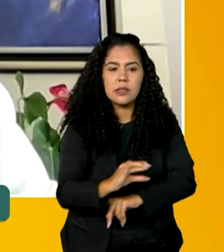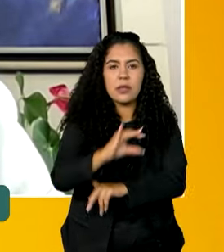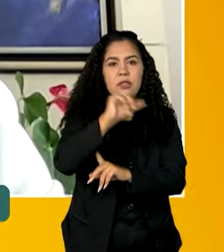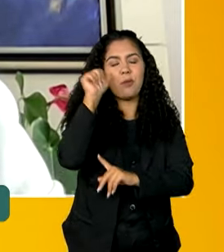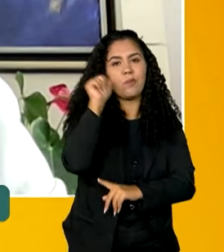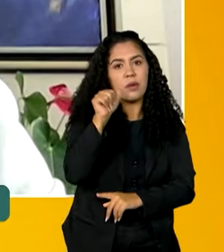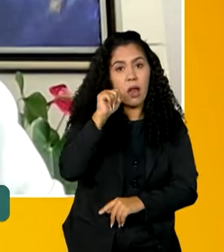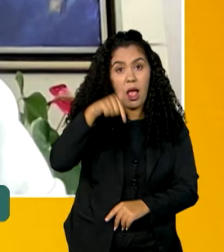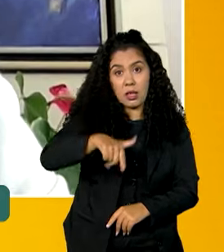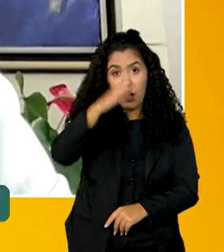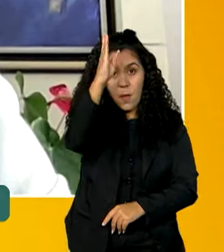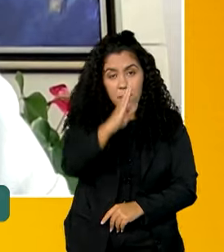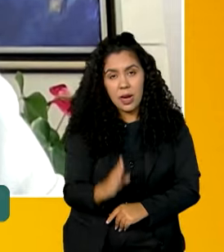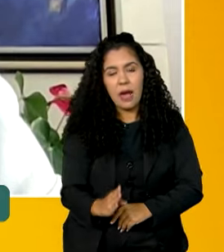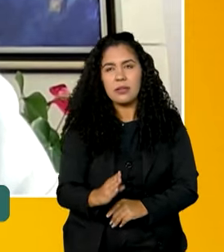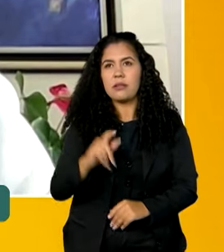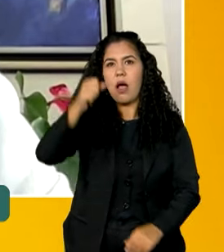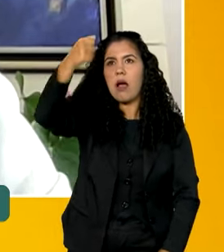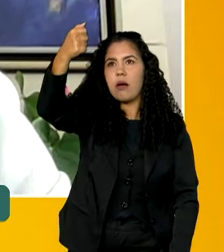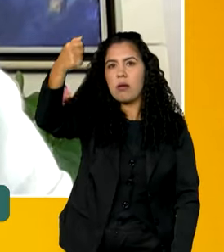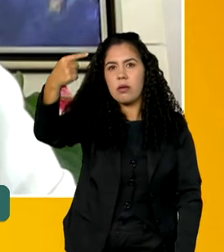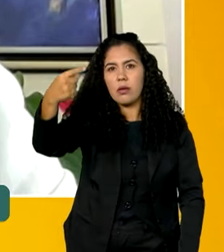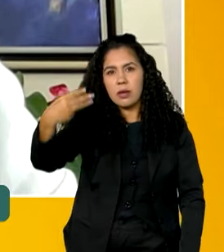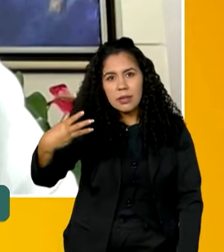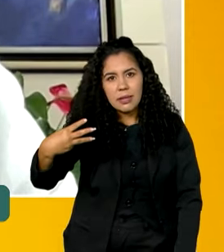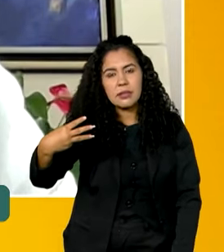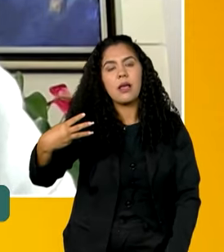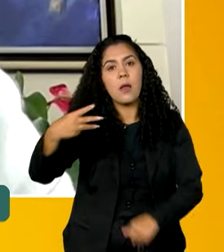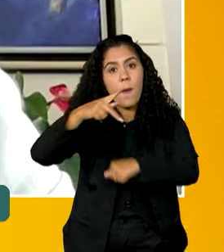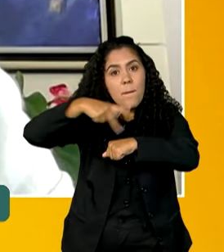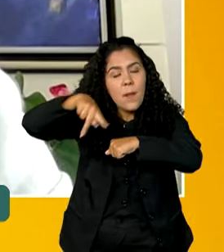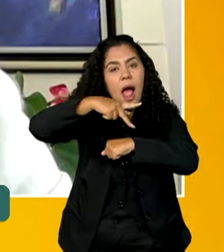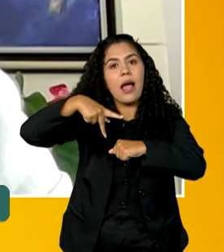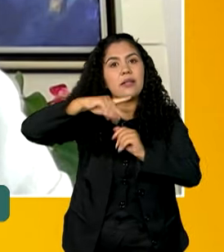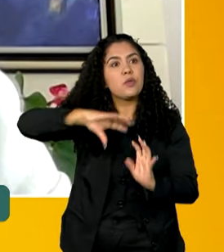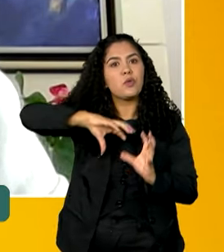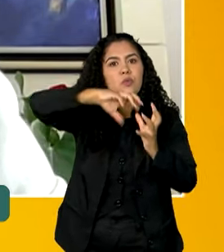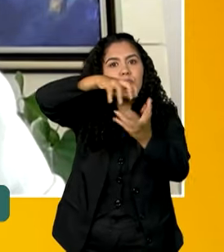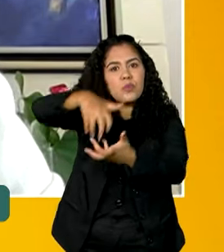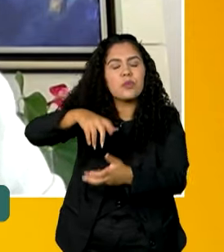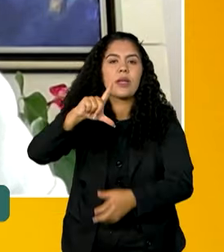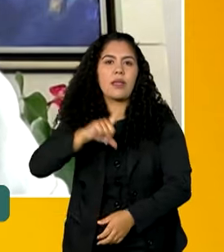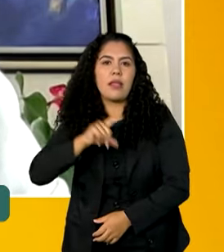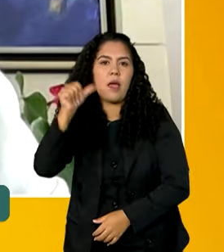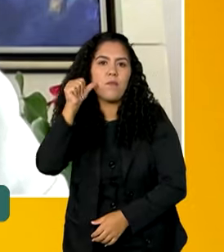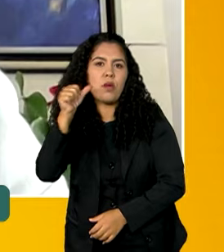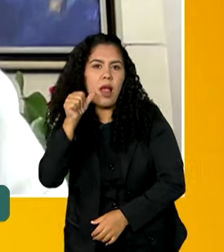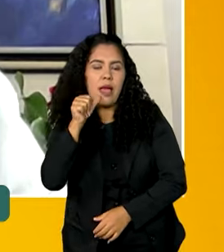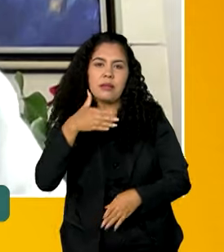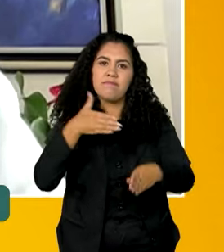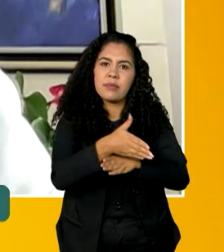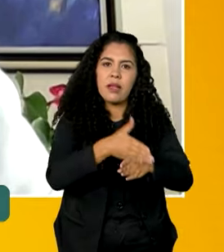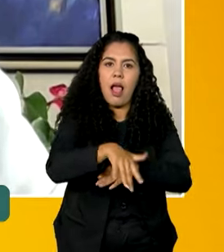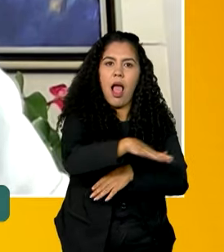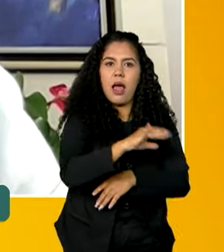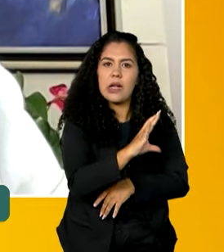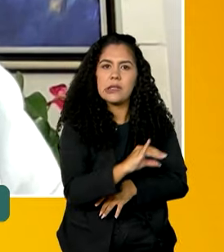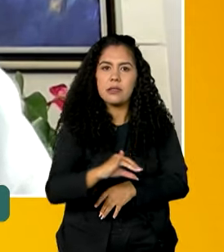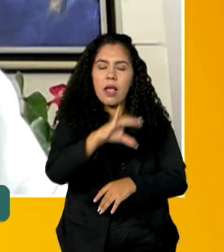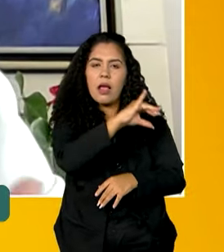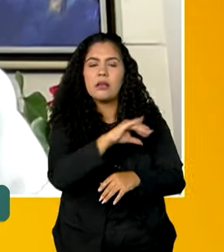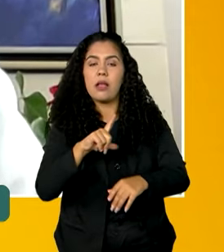países do mundo, o terceiro país do mundo em mulheres na ciência. E esse prêmio tenta aumentar